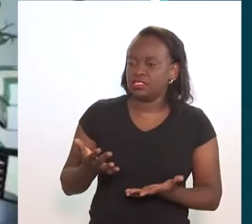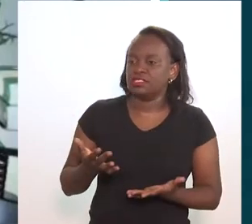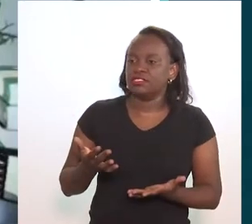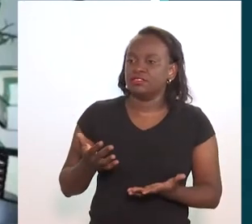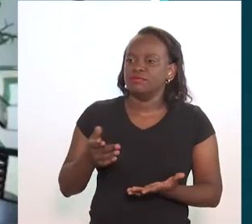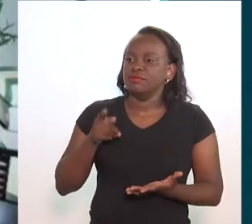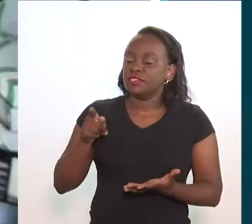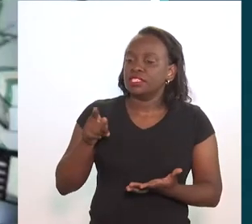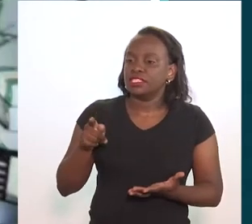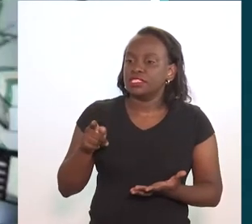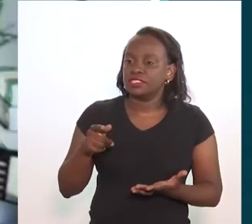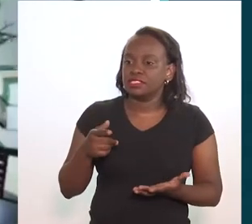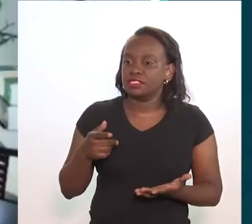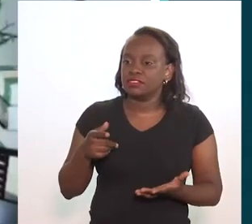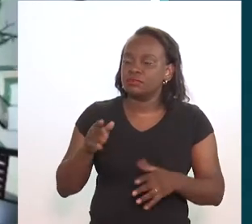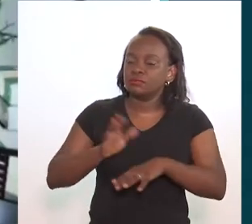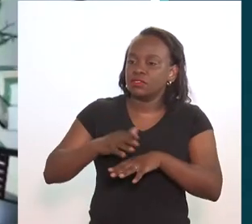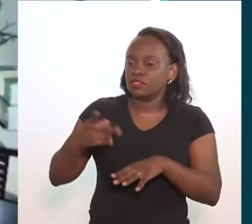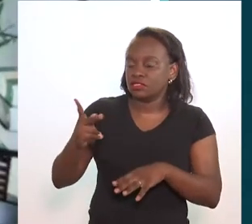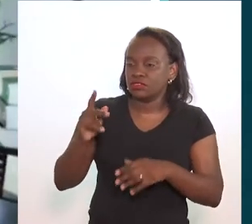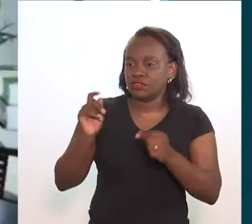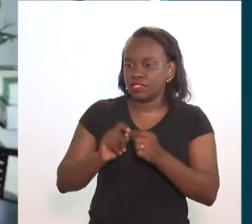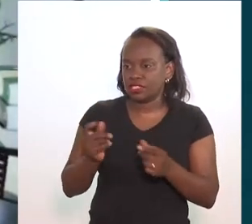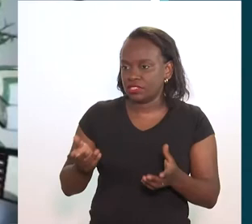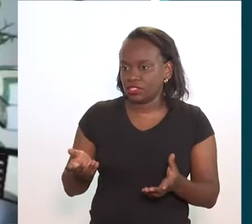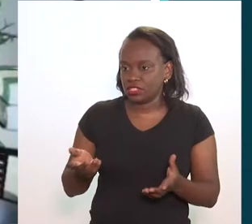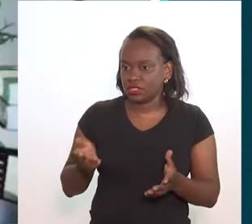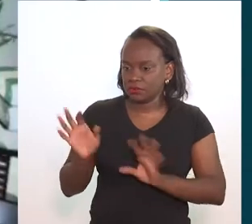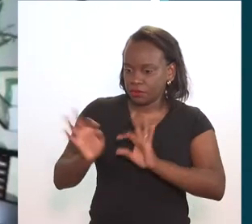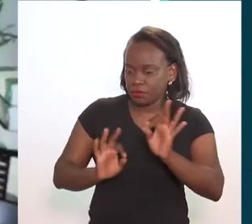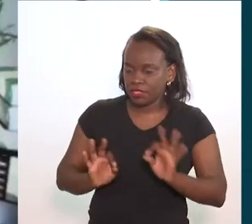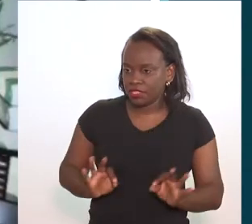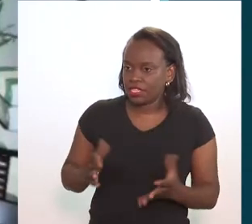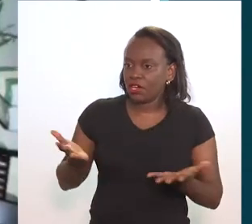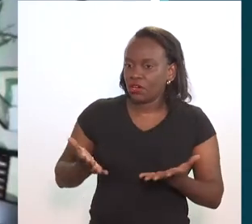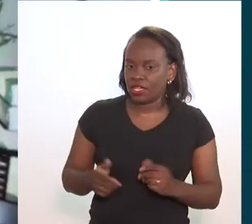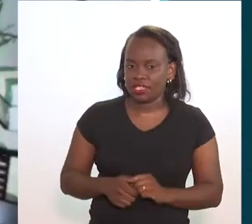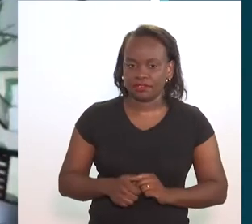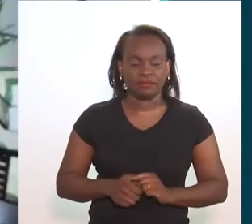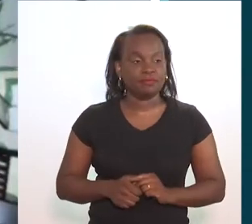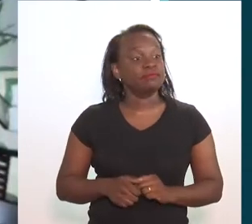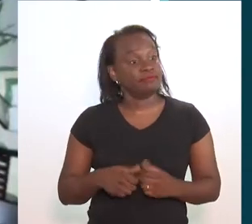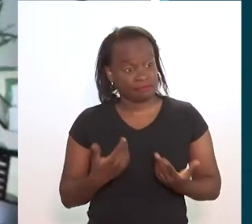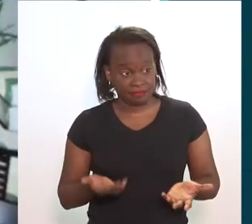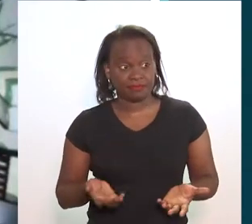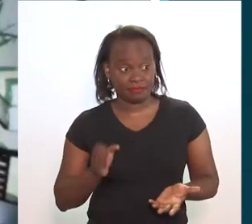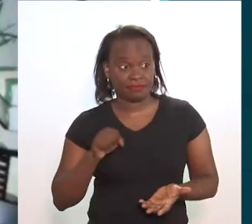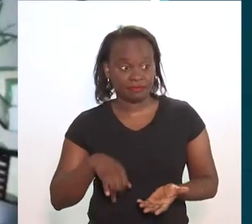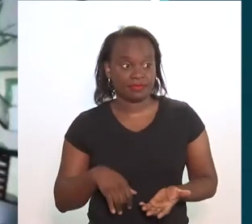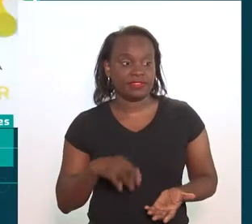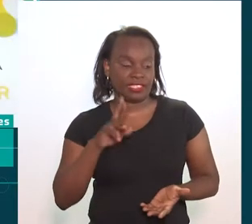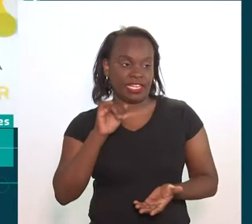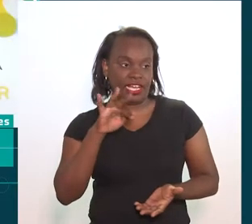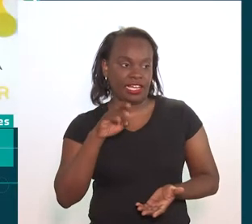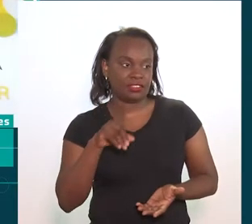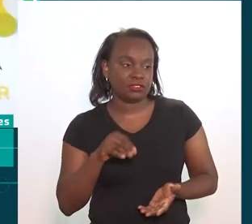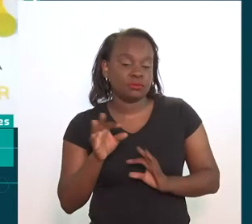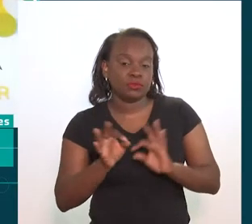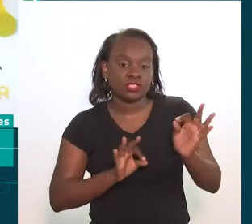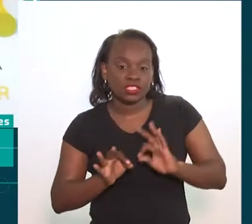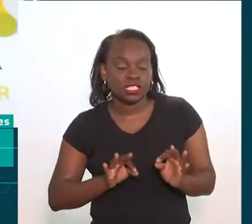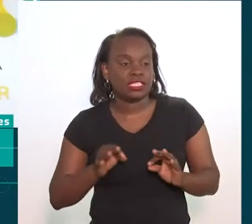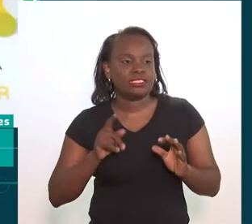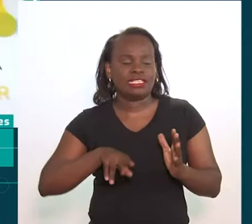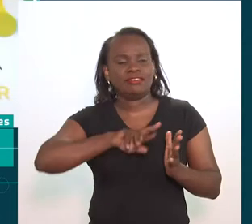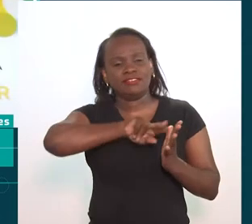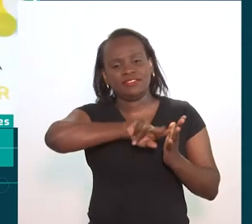pra gente, sobre esse projeto aí que você tá realizando nesse momento. Sim, Ricardo. Esse é